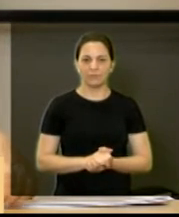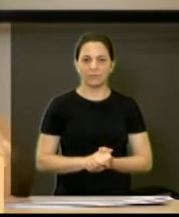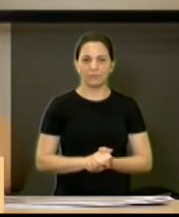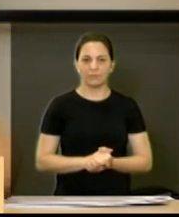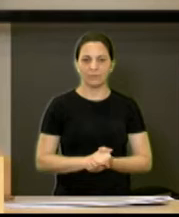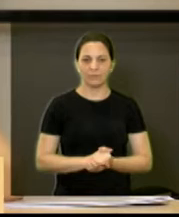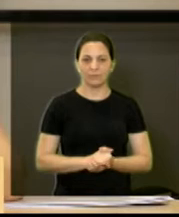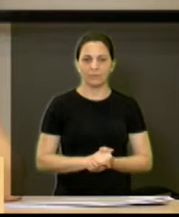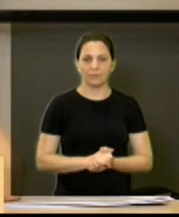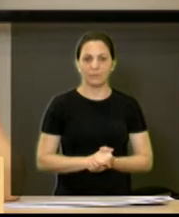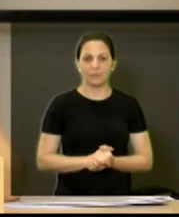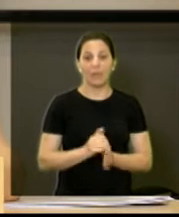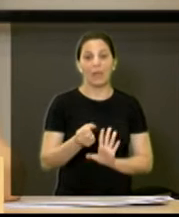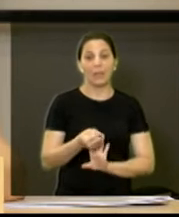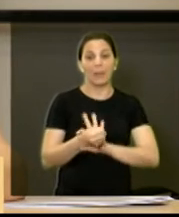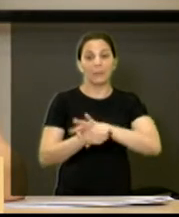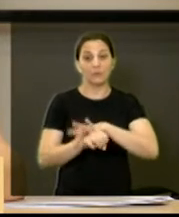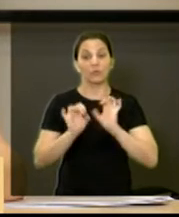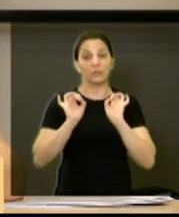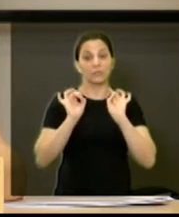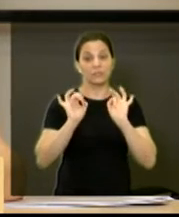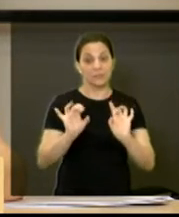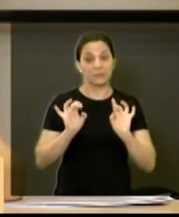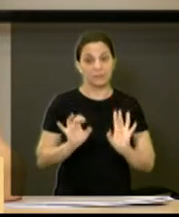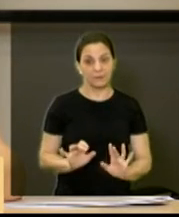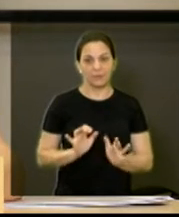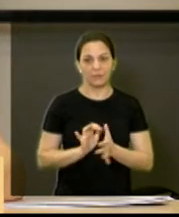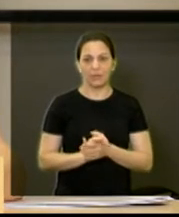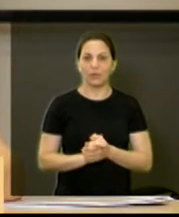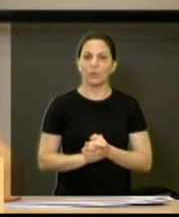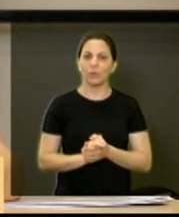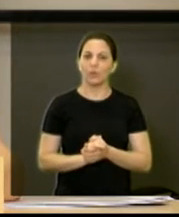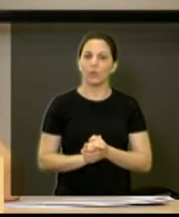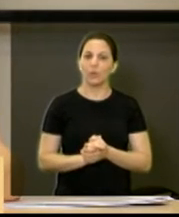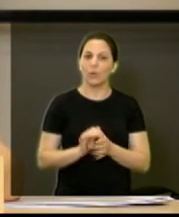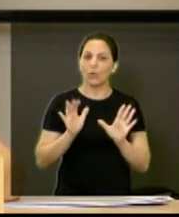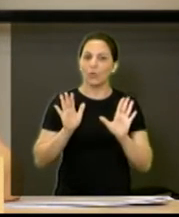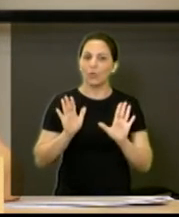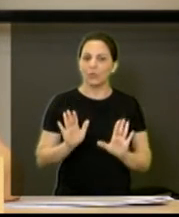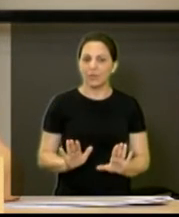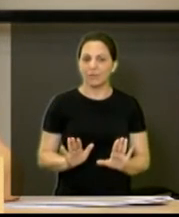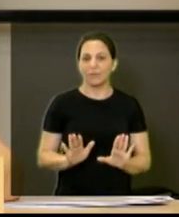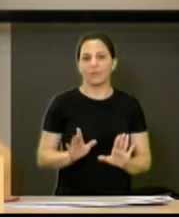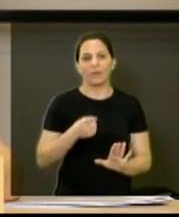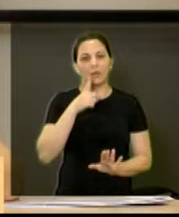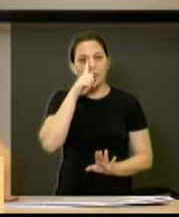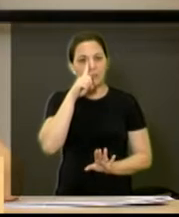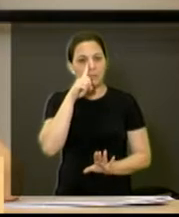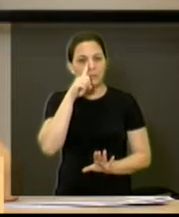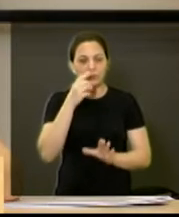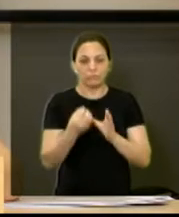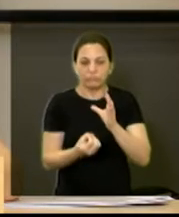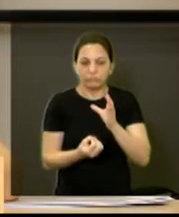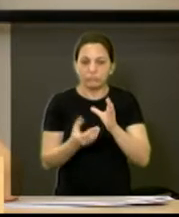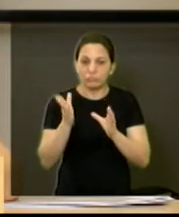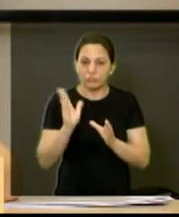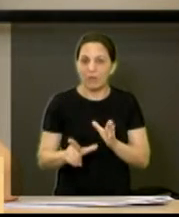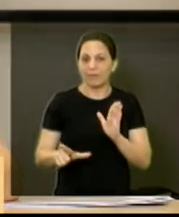Que é quando a situação de risco já está instalada,